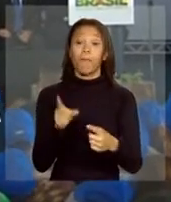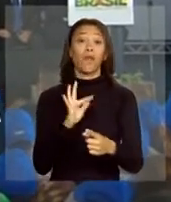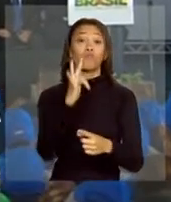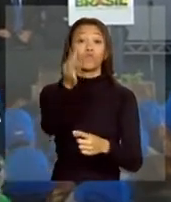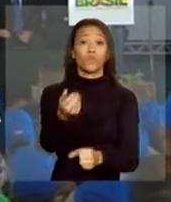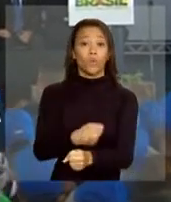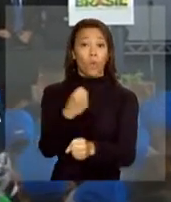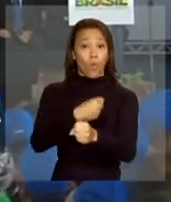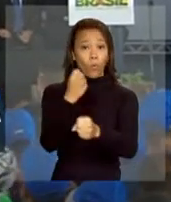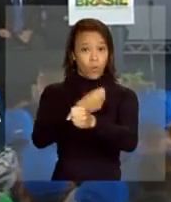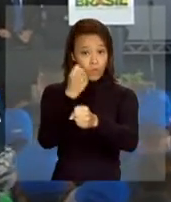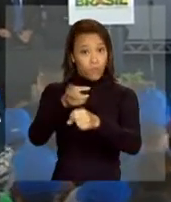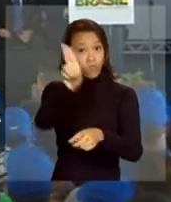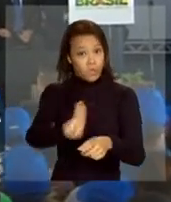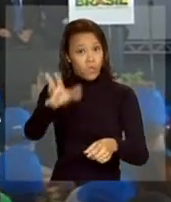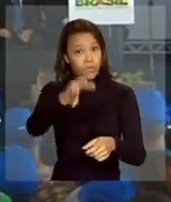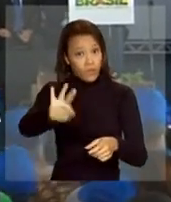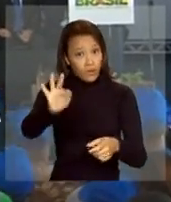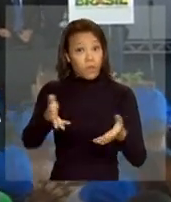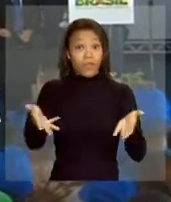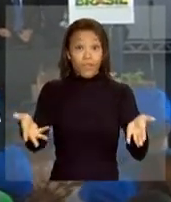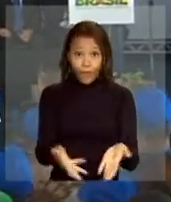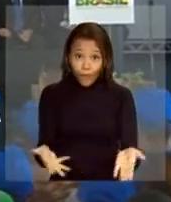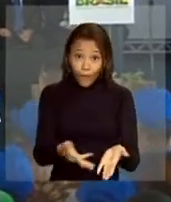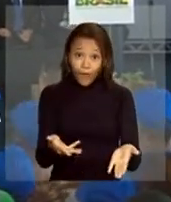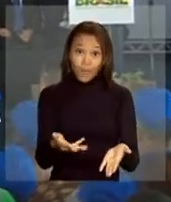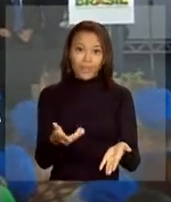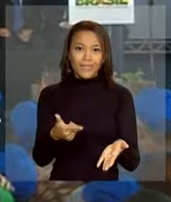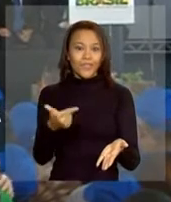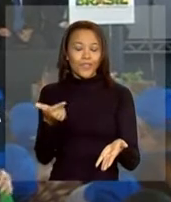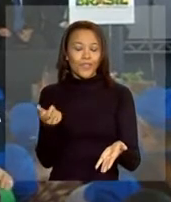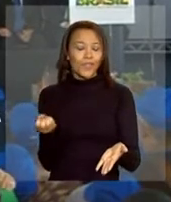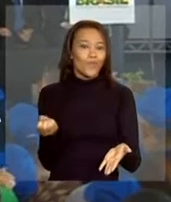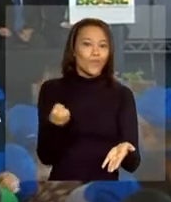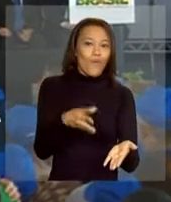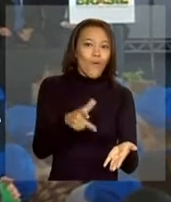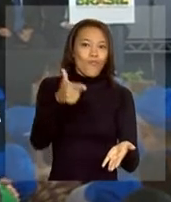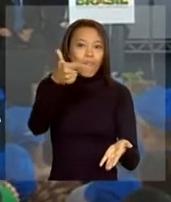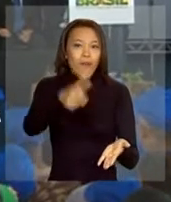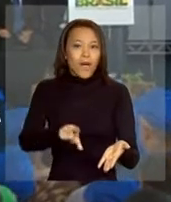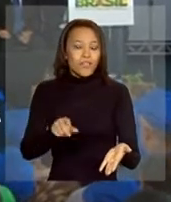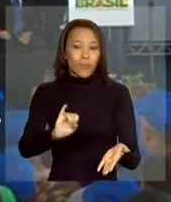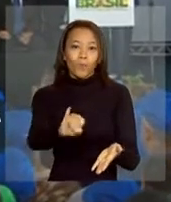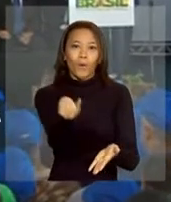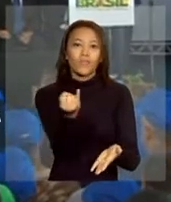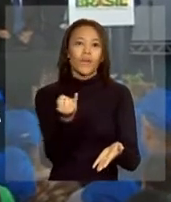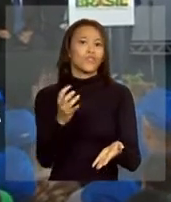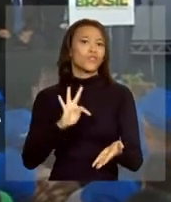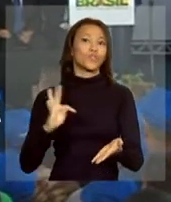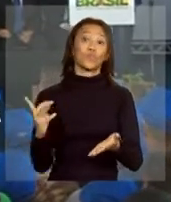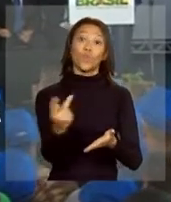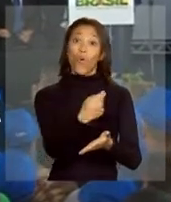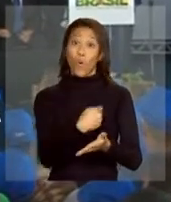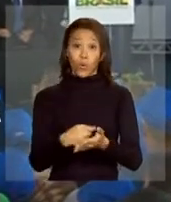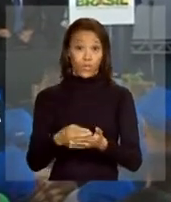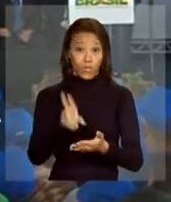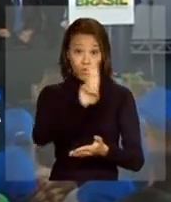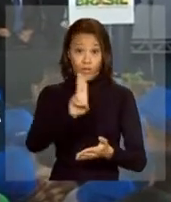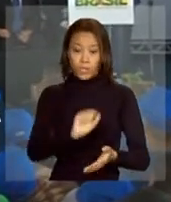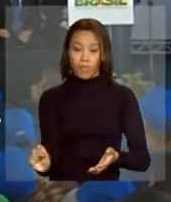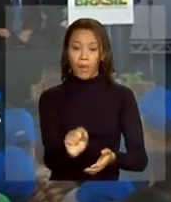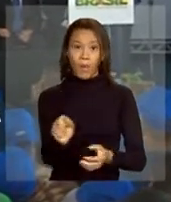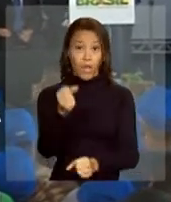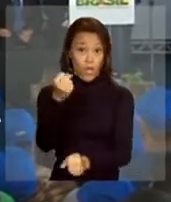federal? E agora tem um ingrediente novo. Toda a universidade federal que foi construída,